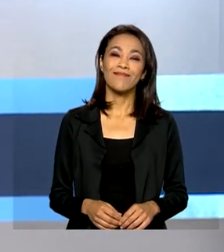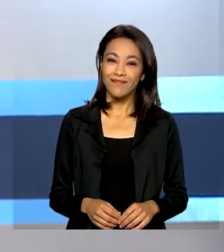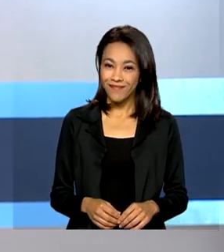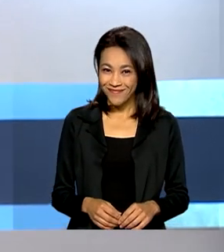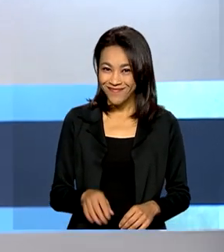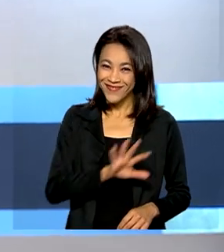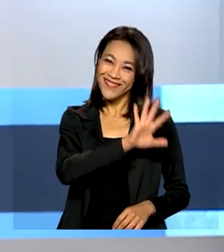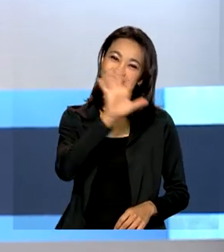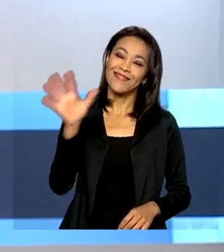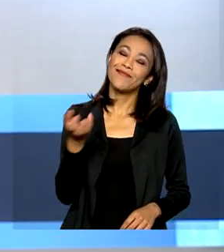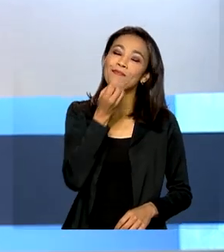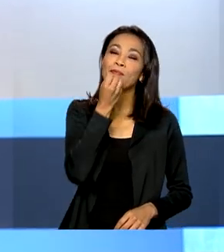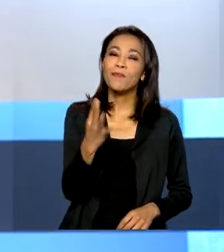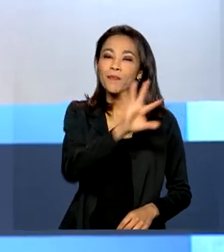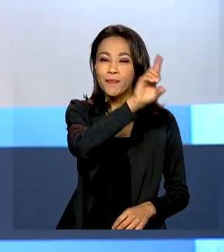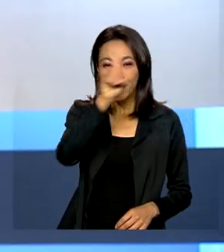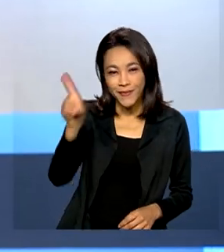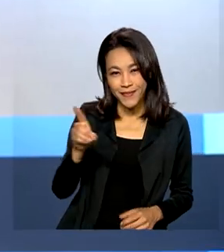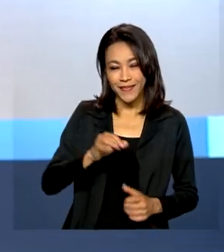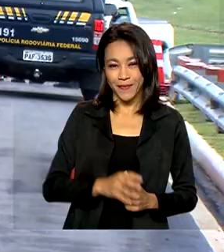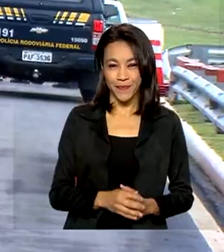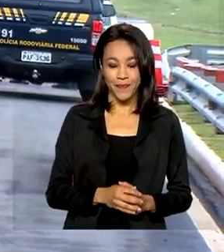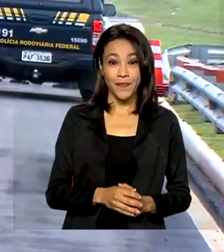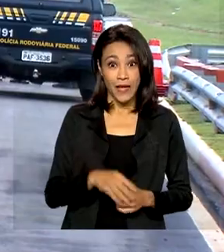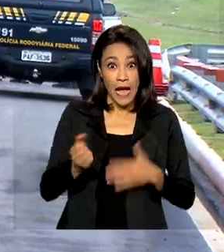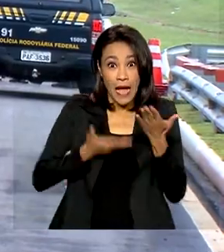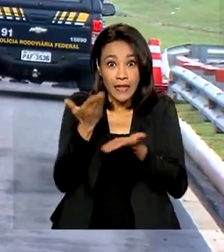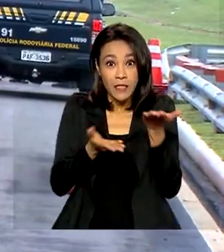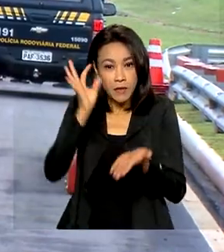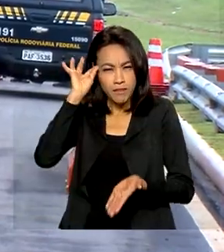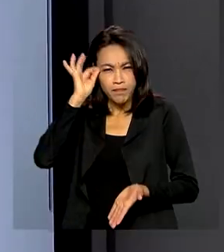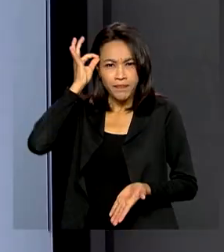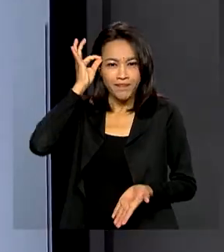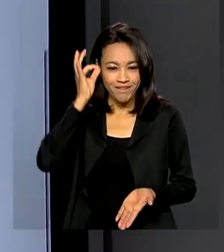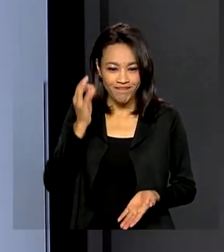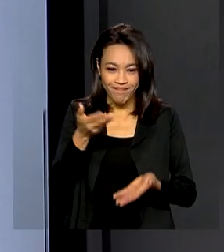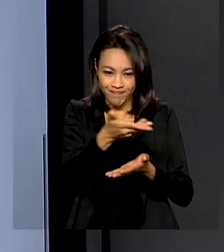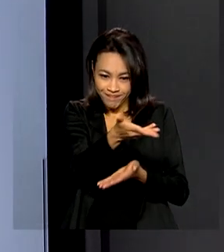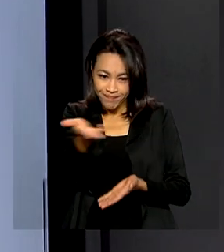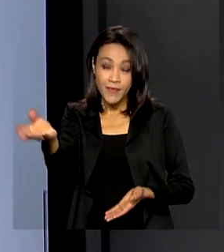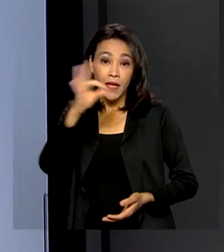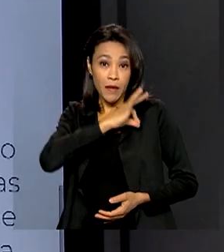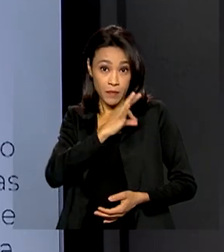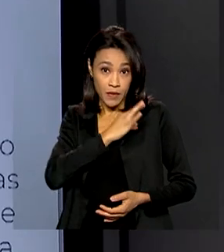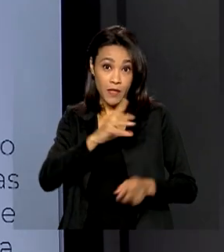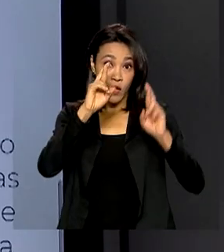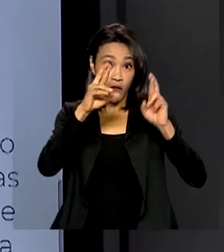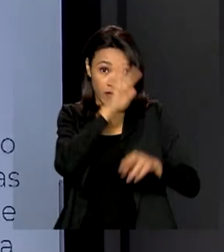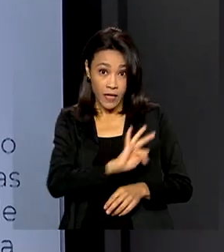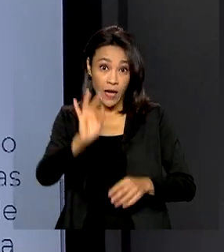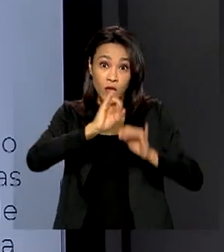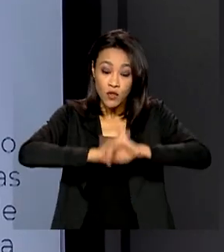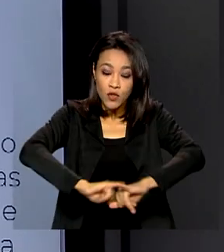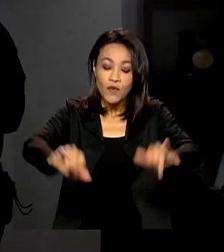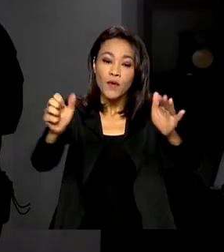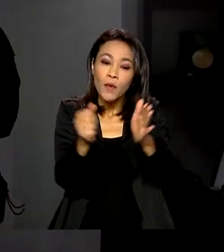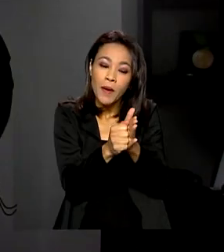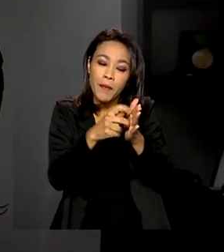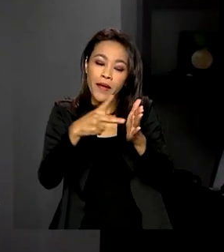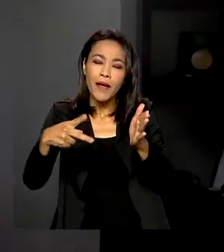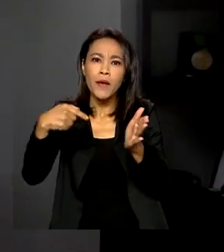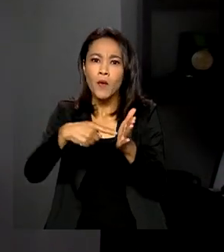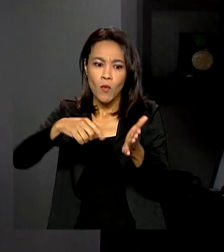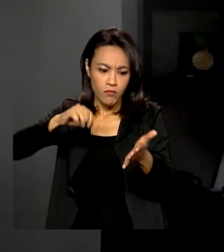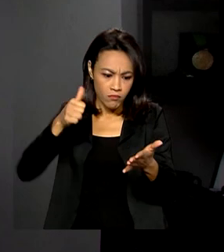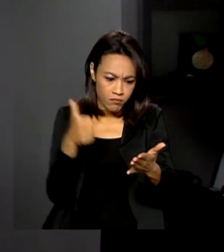Olá, bom dia! Atendimento mais ágil. PRF lança aplicativo com botão de emergência